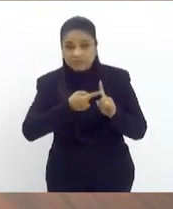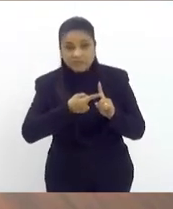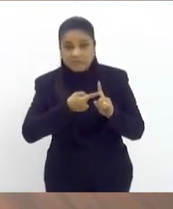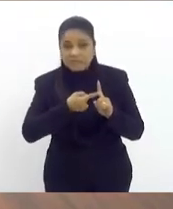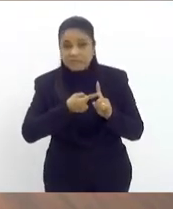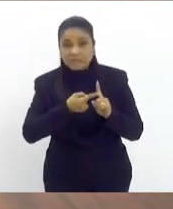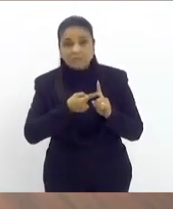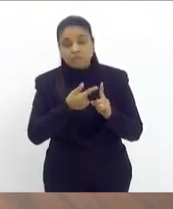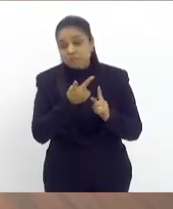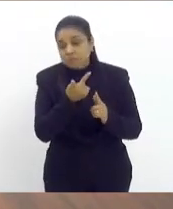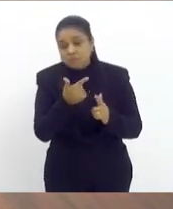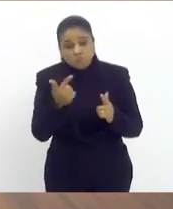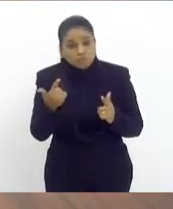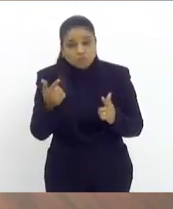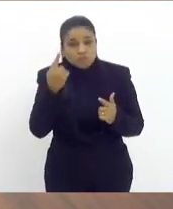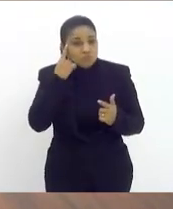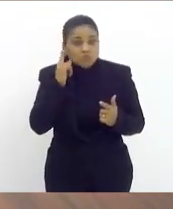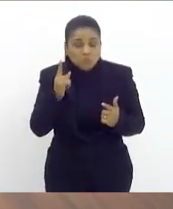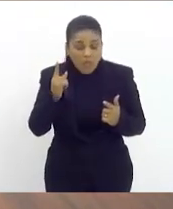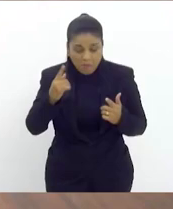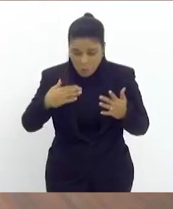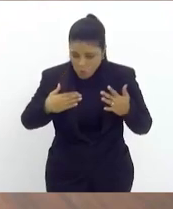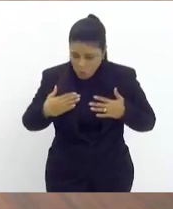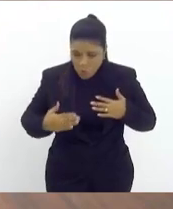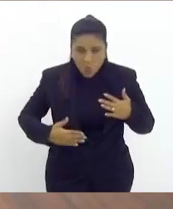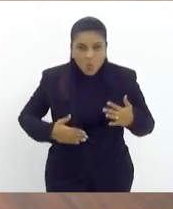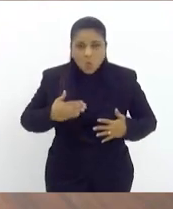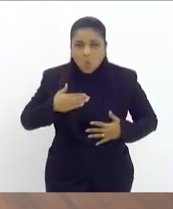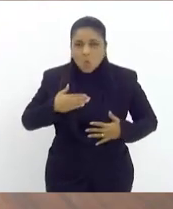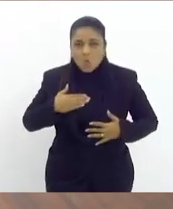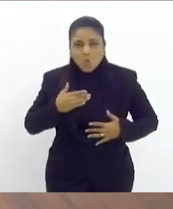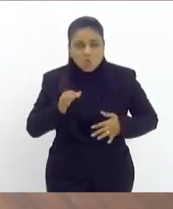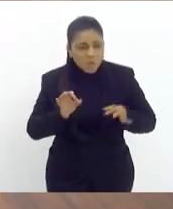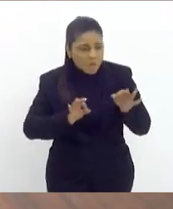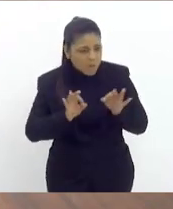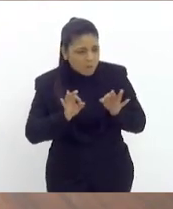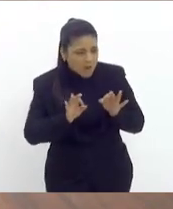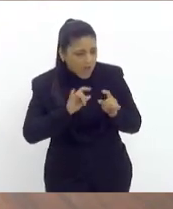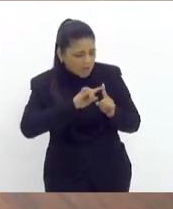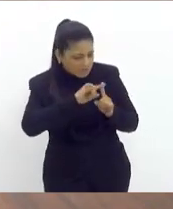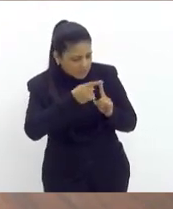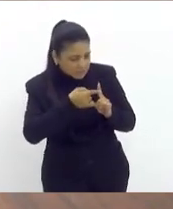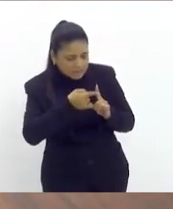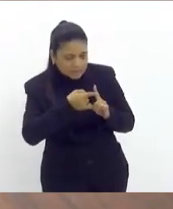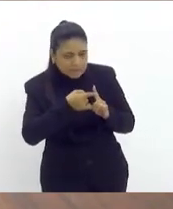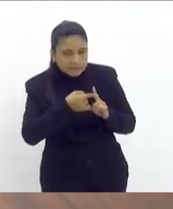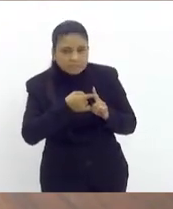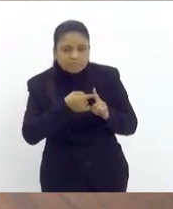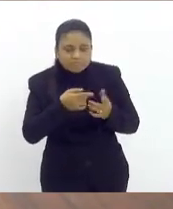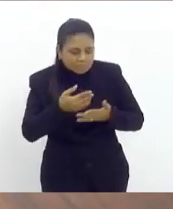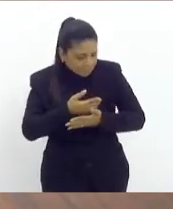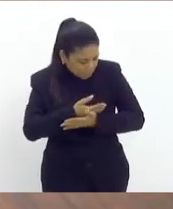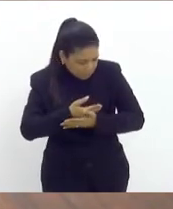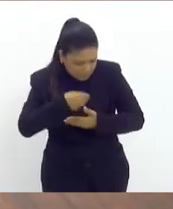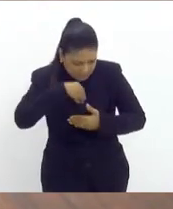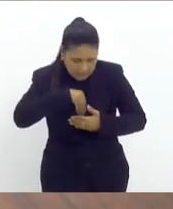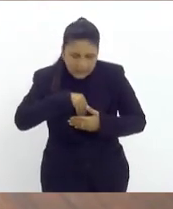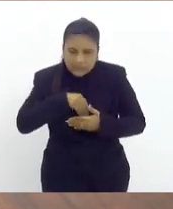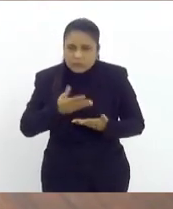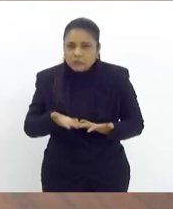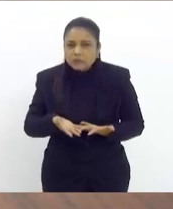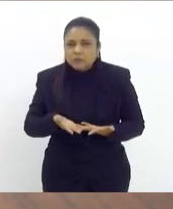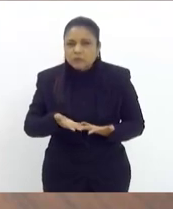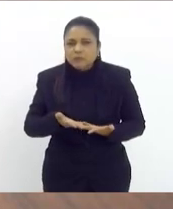a compreensão de que seu corpo está preparado ou não para receber aquele novo ser, porque a mulher é quem